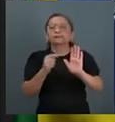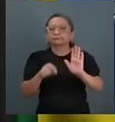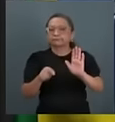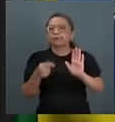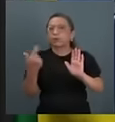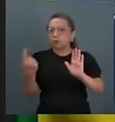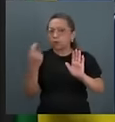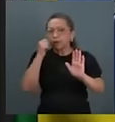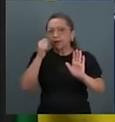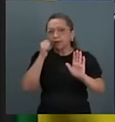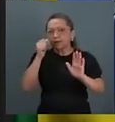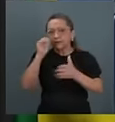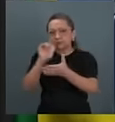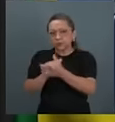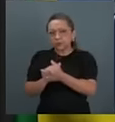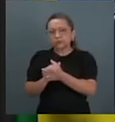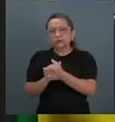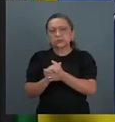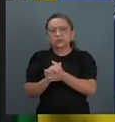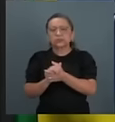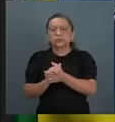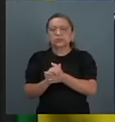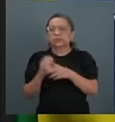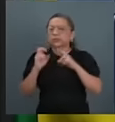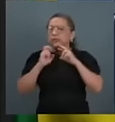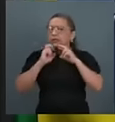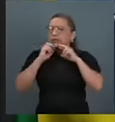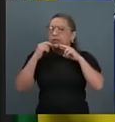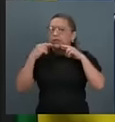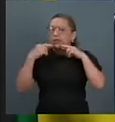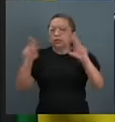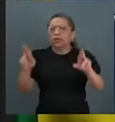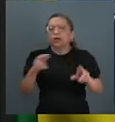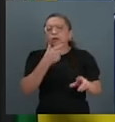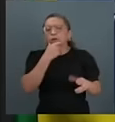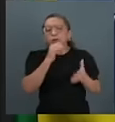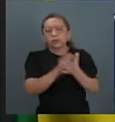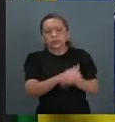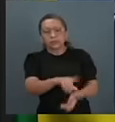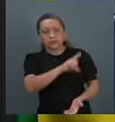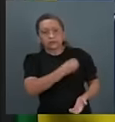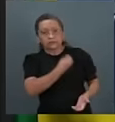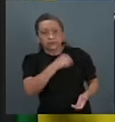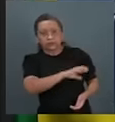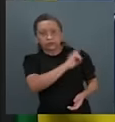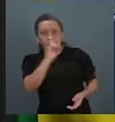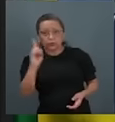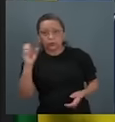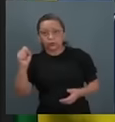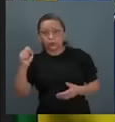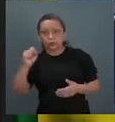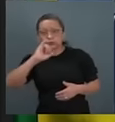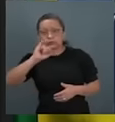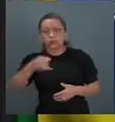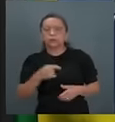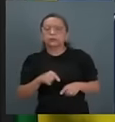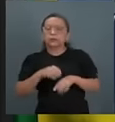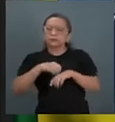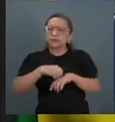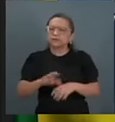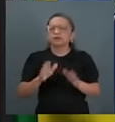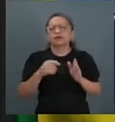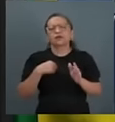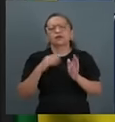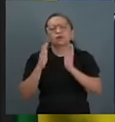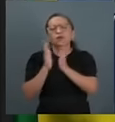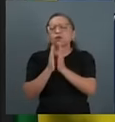de uma esposa, que está aclamando aqui a questão do marido dela, que estava aqui no dia 8. E deixar bem claro aqui que, nas minhas orações, eu sempre peço a Deus para